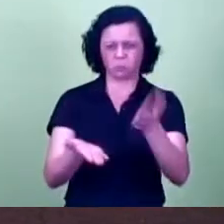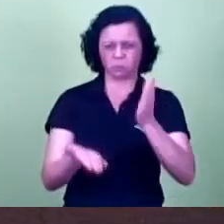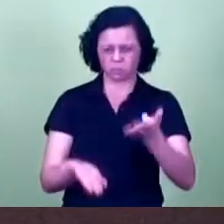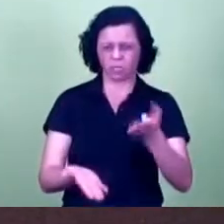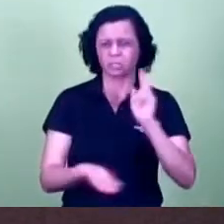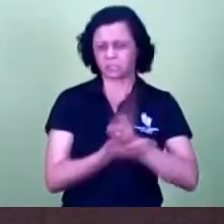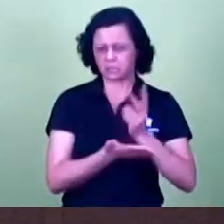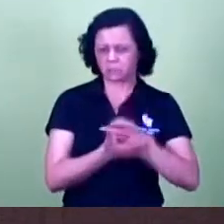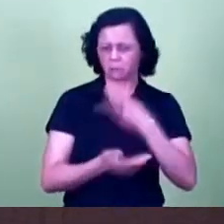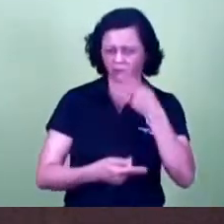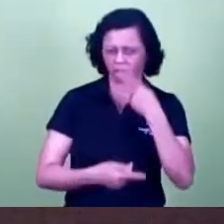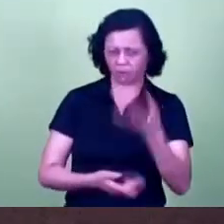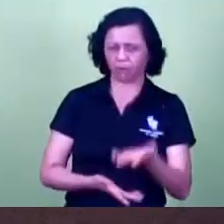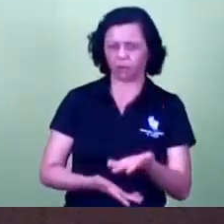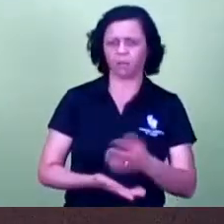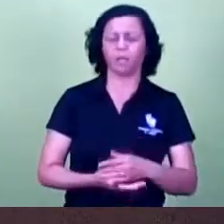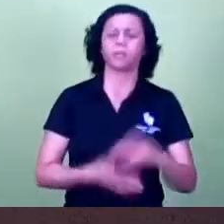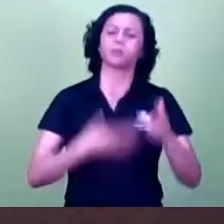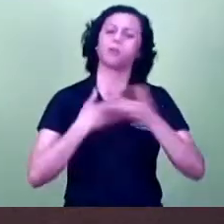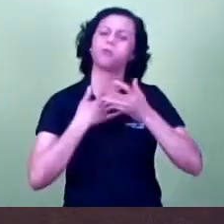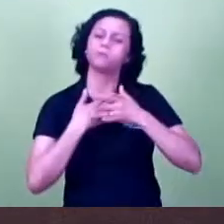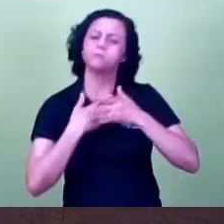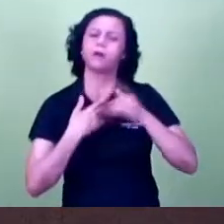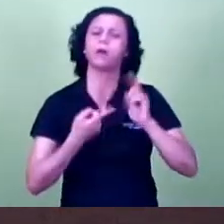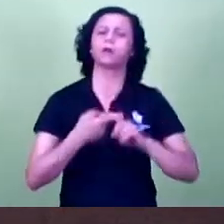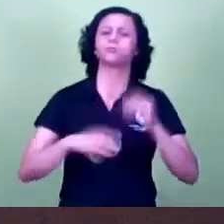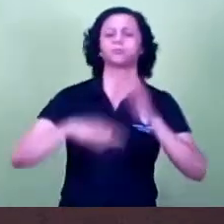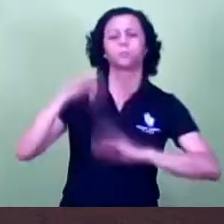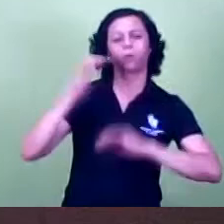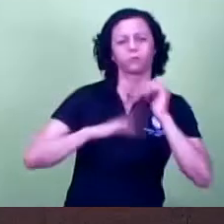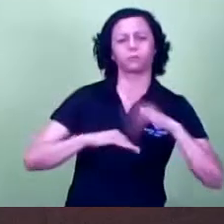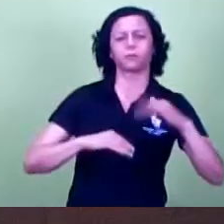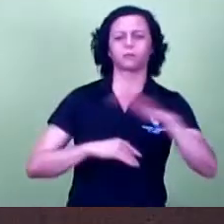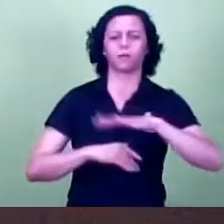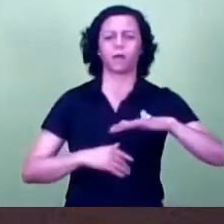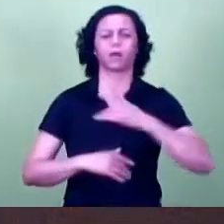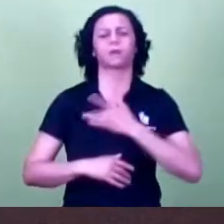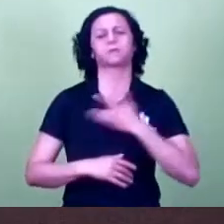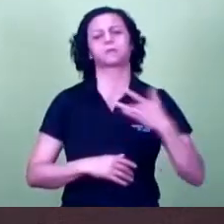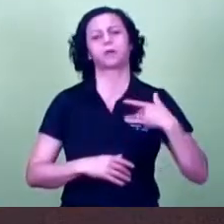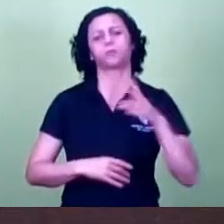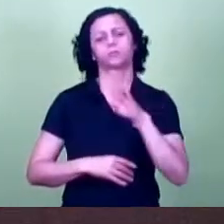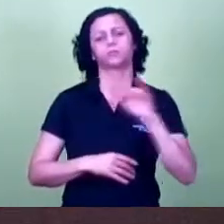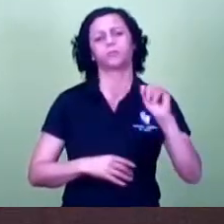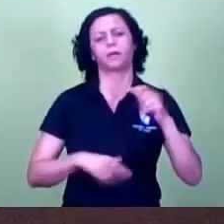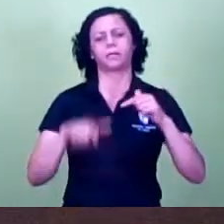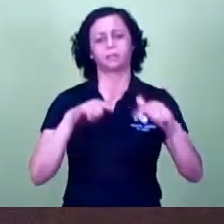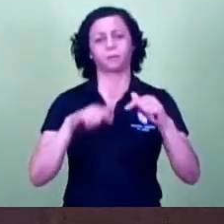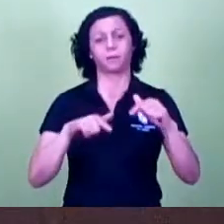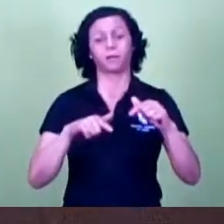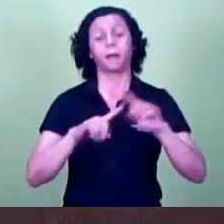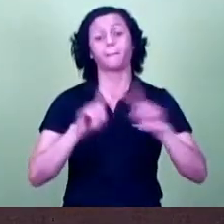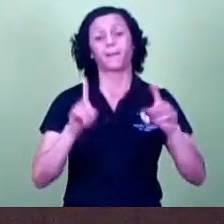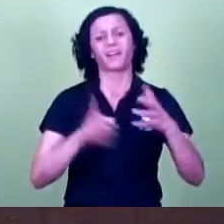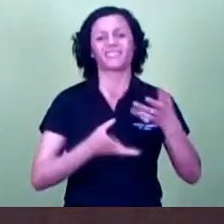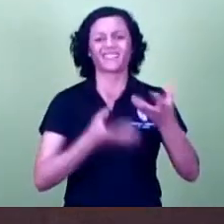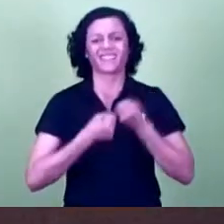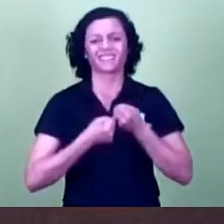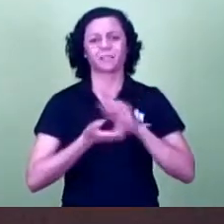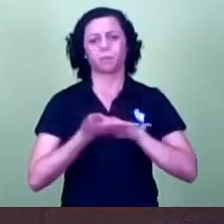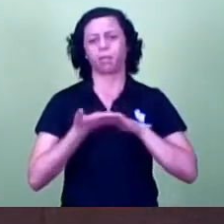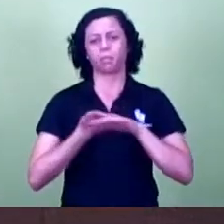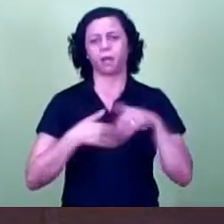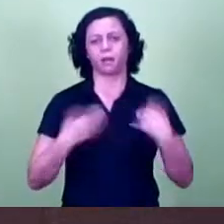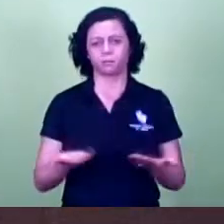que os nossos médicos os nossos profissionais da saúde vão trabalhar e não vão receber e principalmente